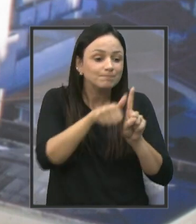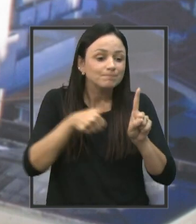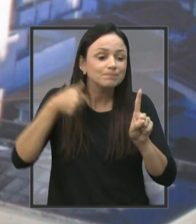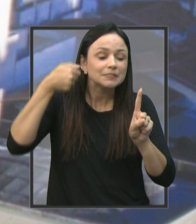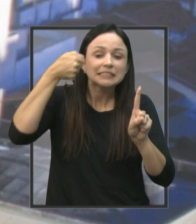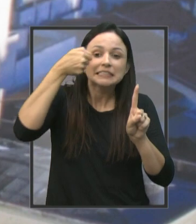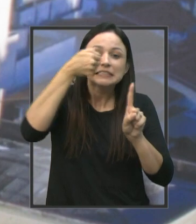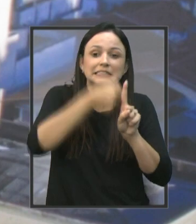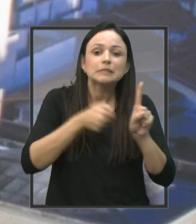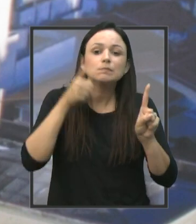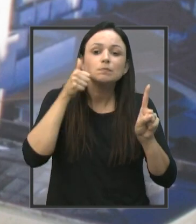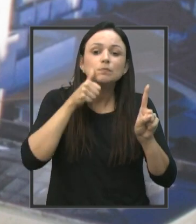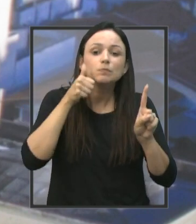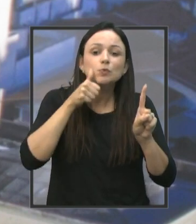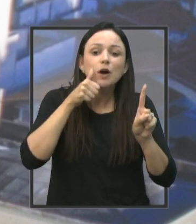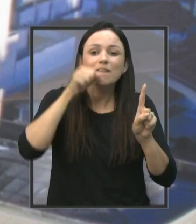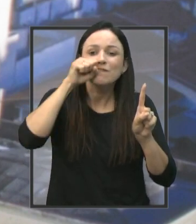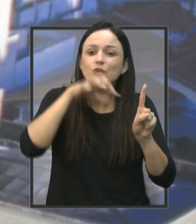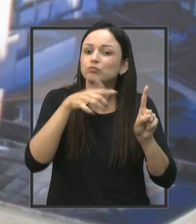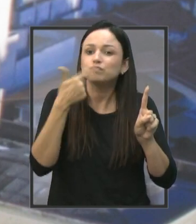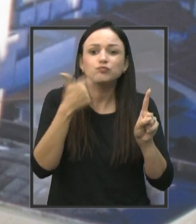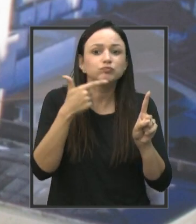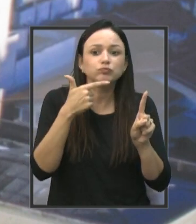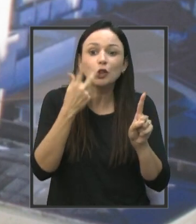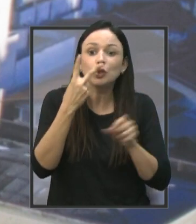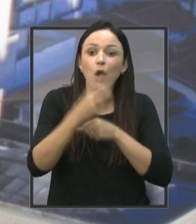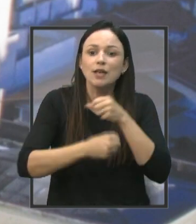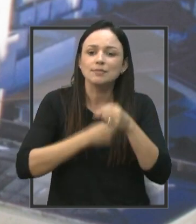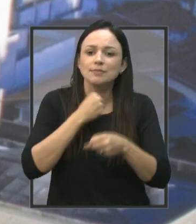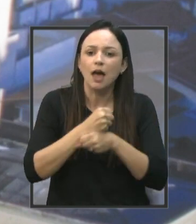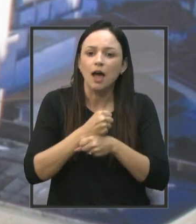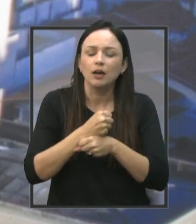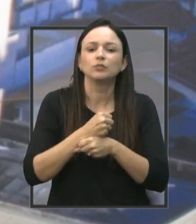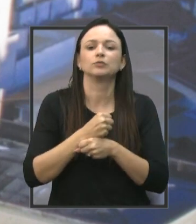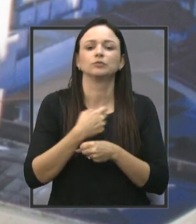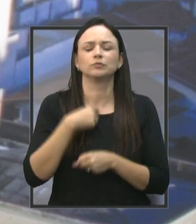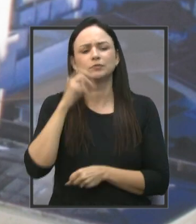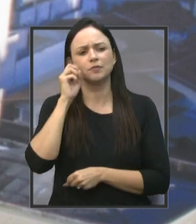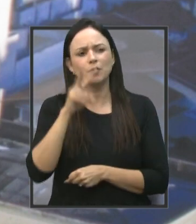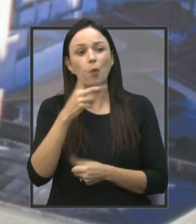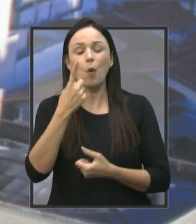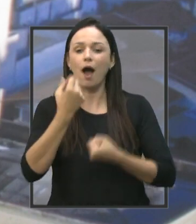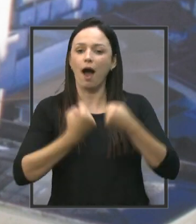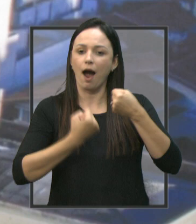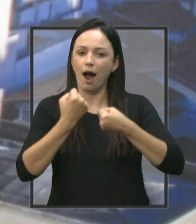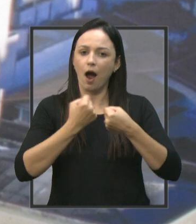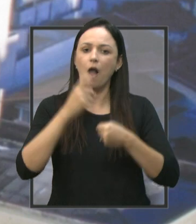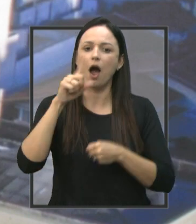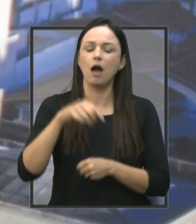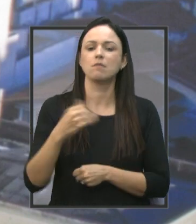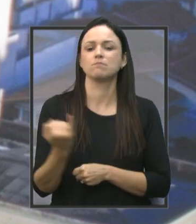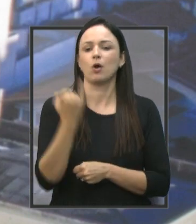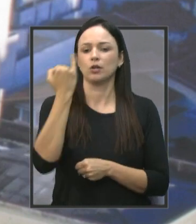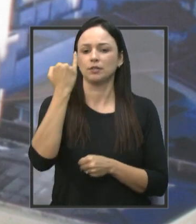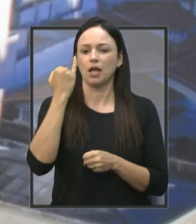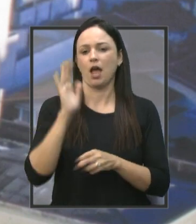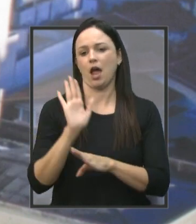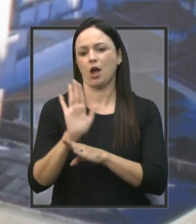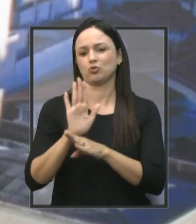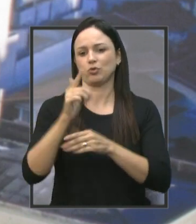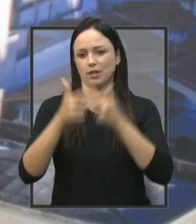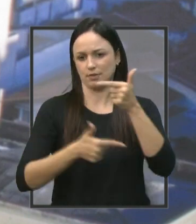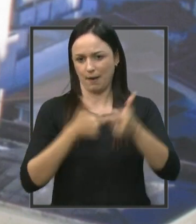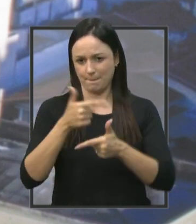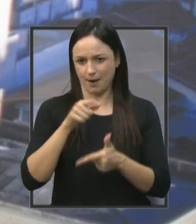Então, eu enxerguei, eu tive uma visão de que um veículo seria o ideal para ajudar nesse trabalho e